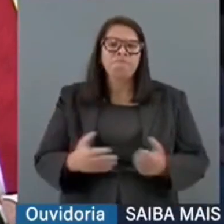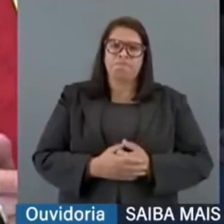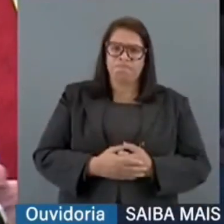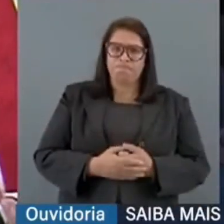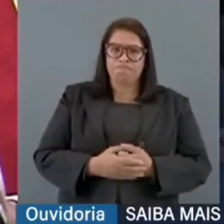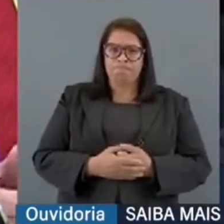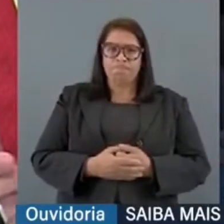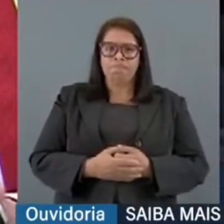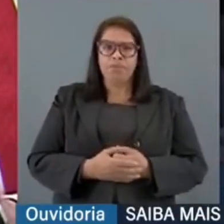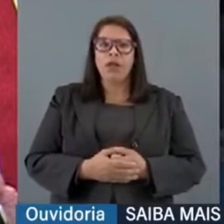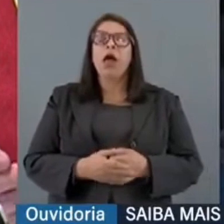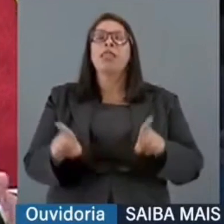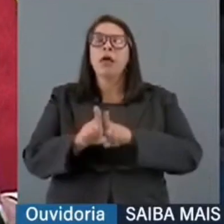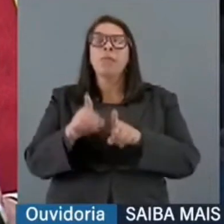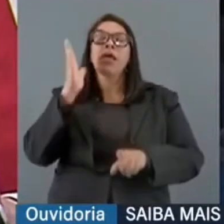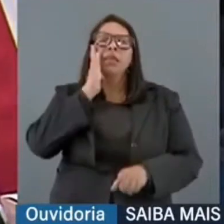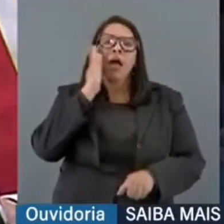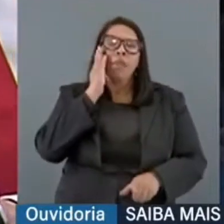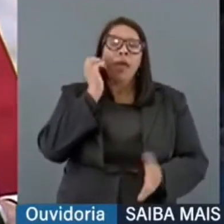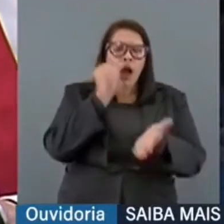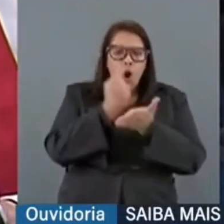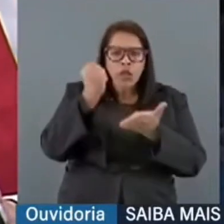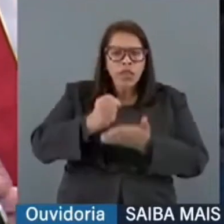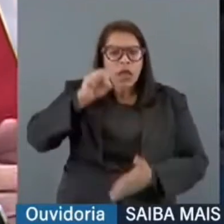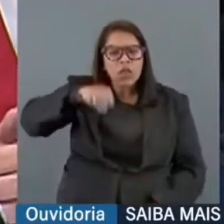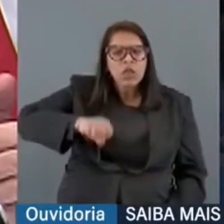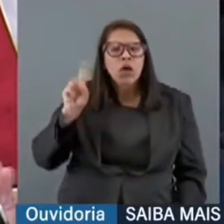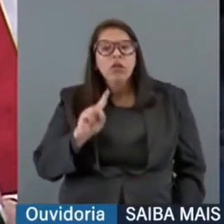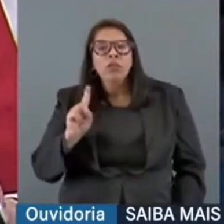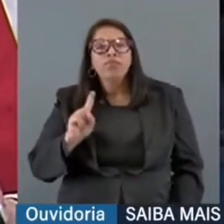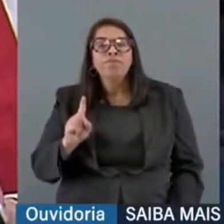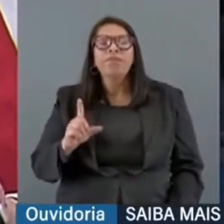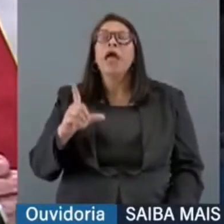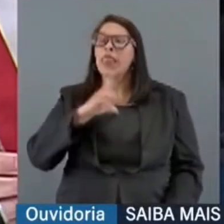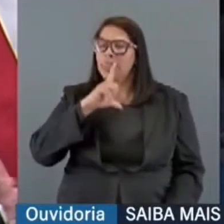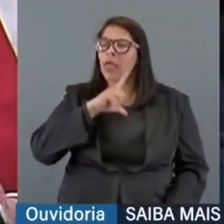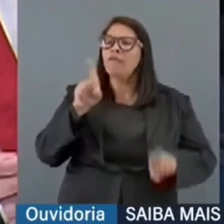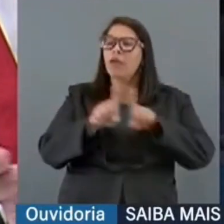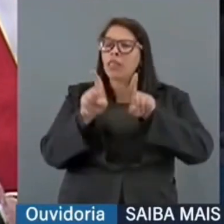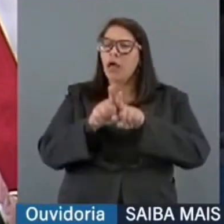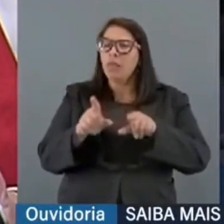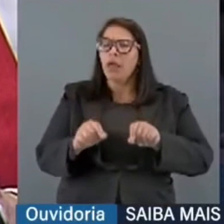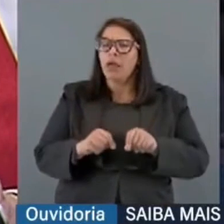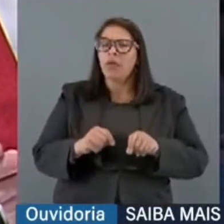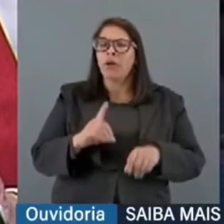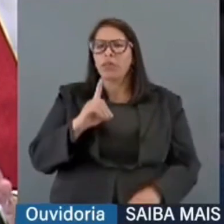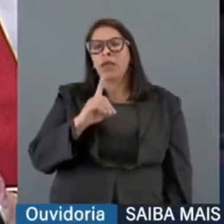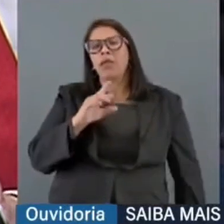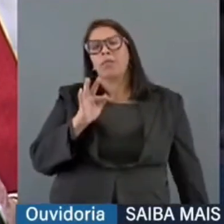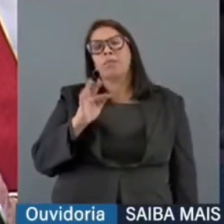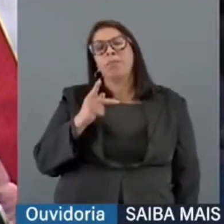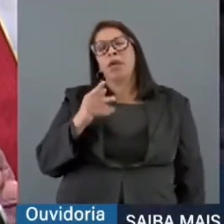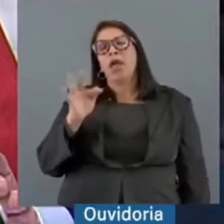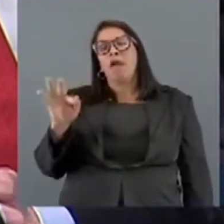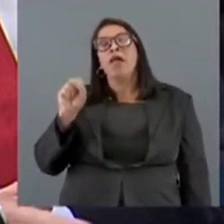Gostaria que Vossa Excelência confirmasse ou não essa contratação. E existe uma arguição, uma DPF no Supremo